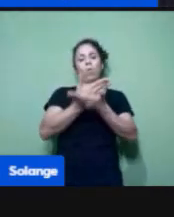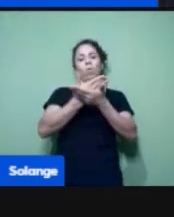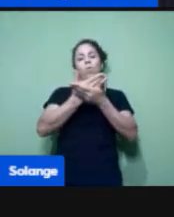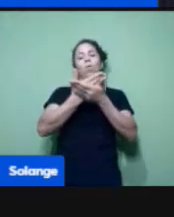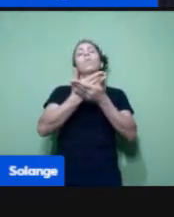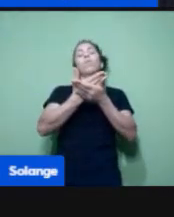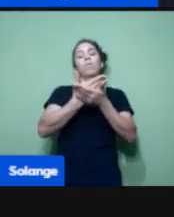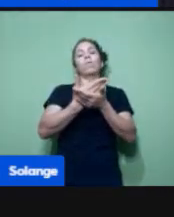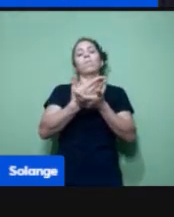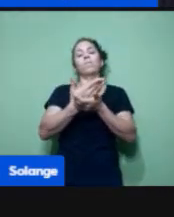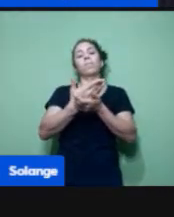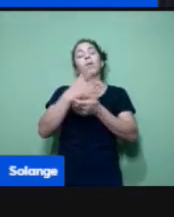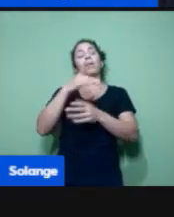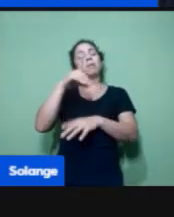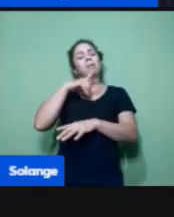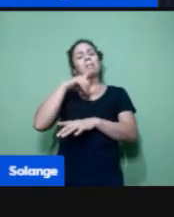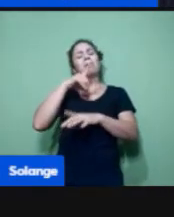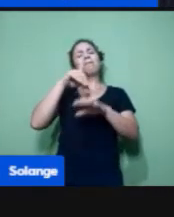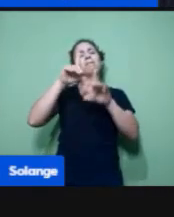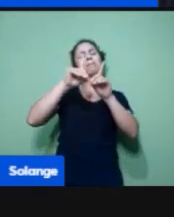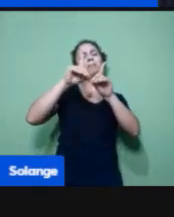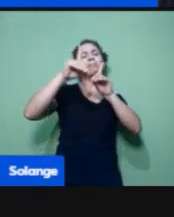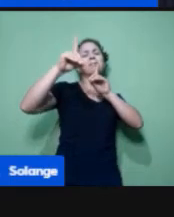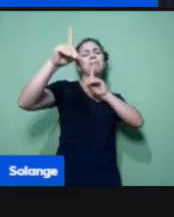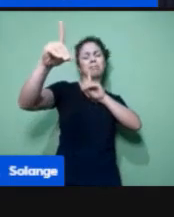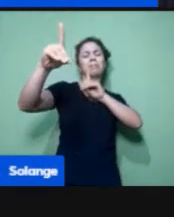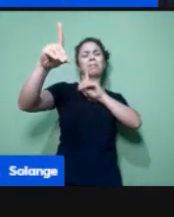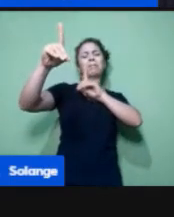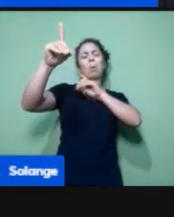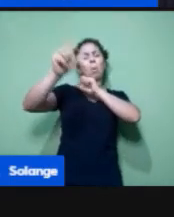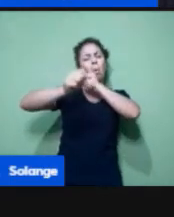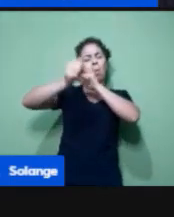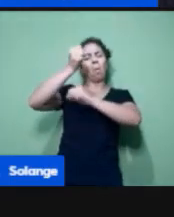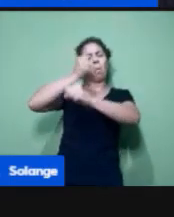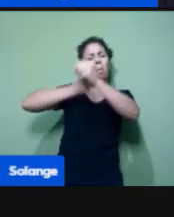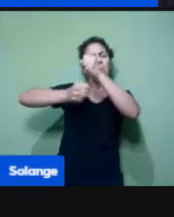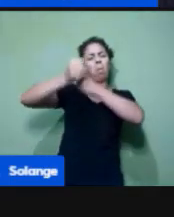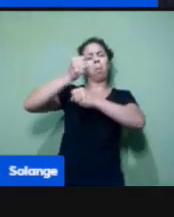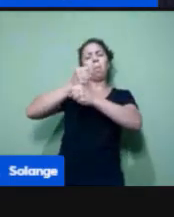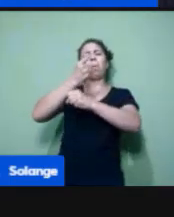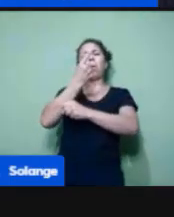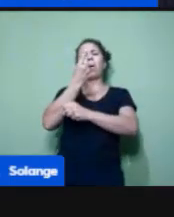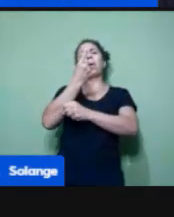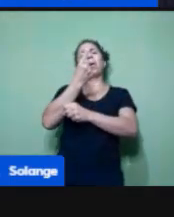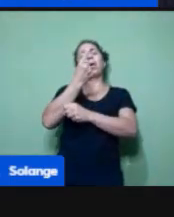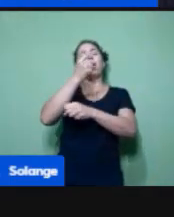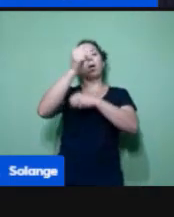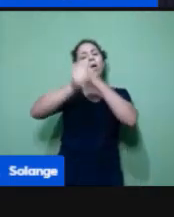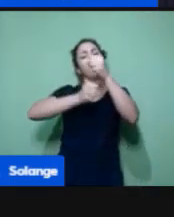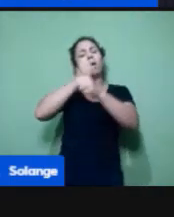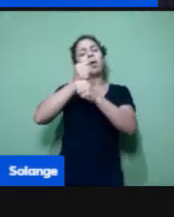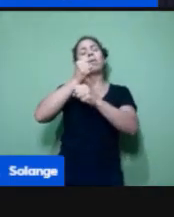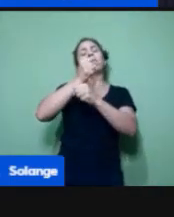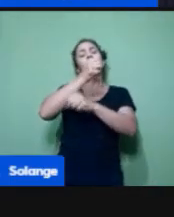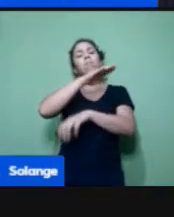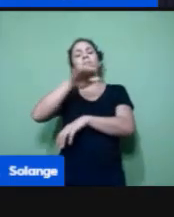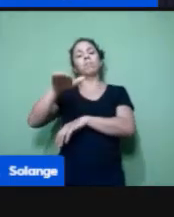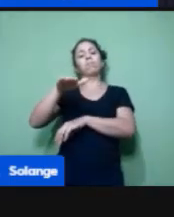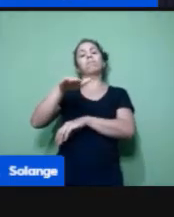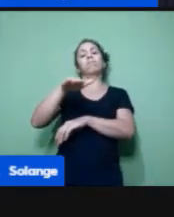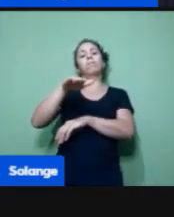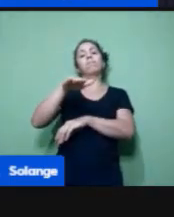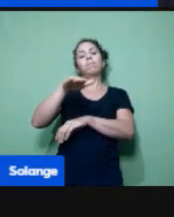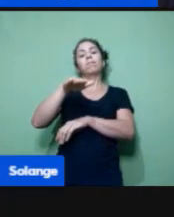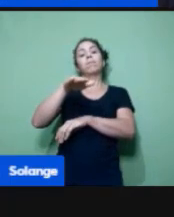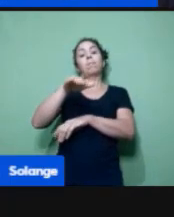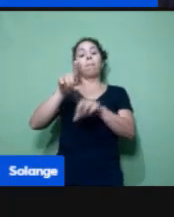afastamento social durante mais de um ano e meio. Então, mesmo que mantenha o distanciamento, essa forma